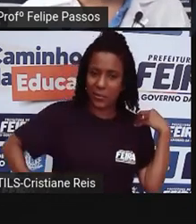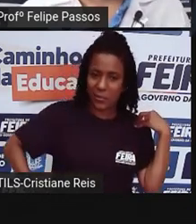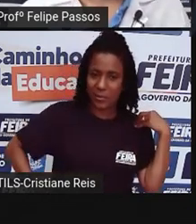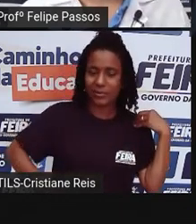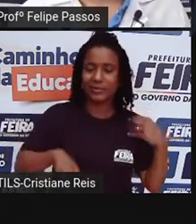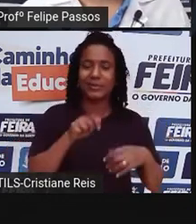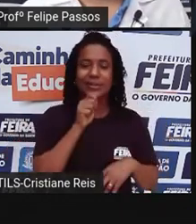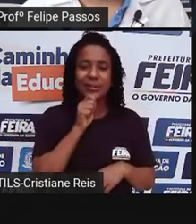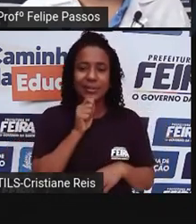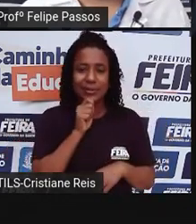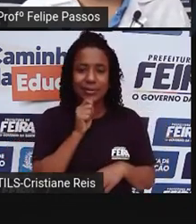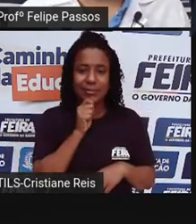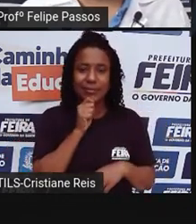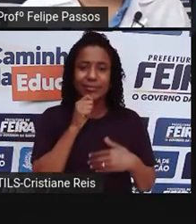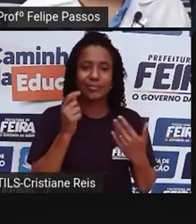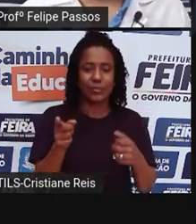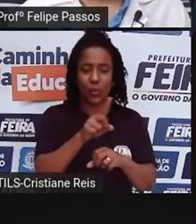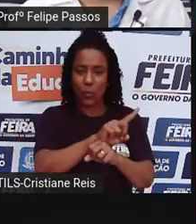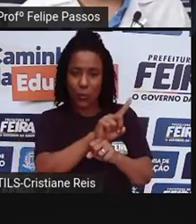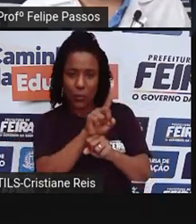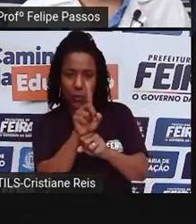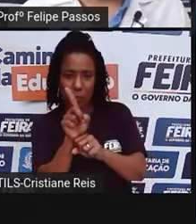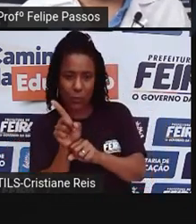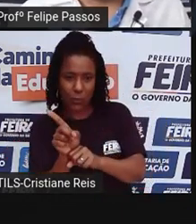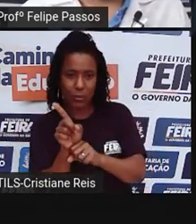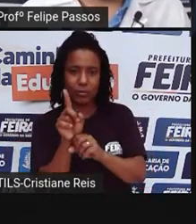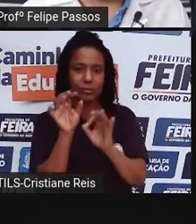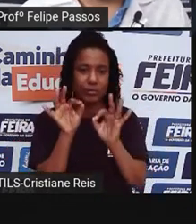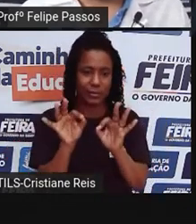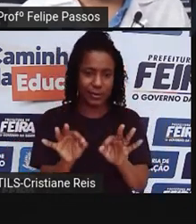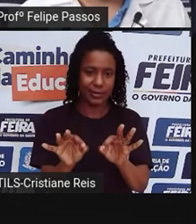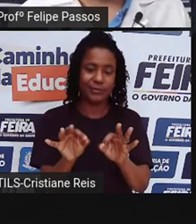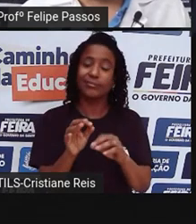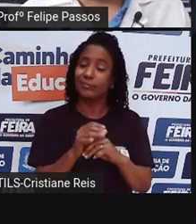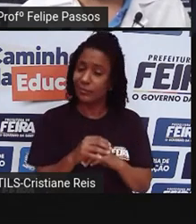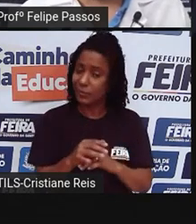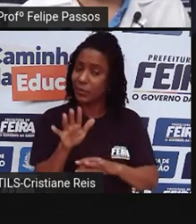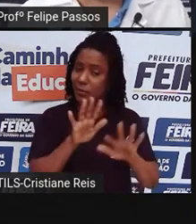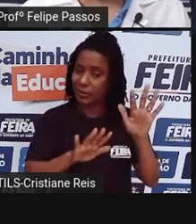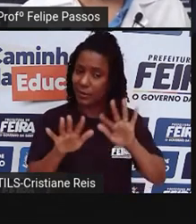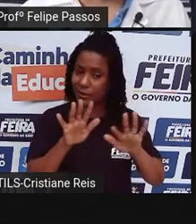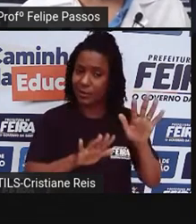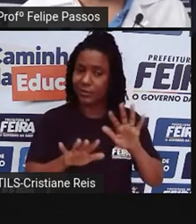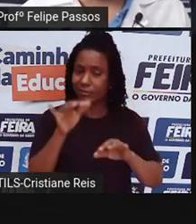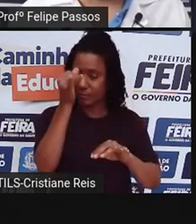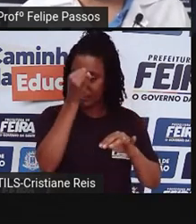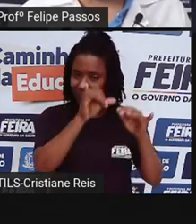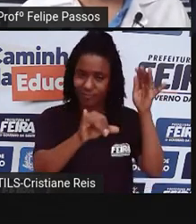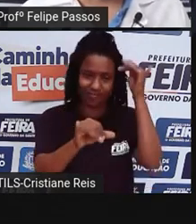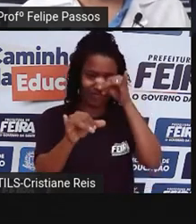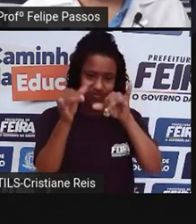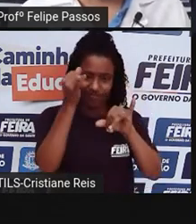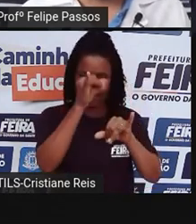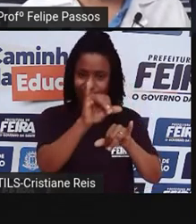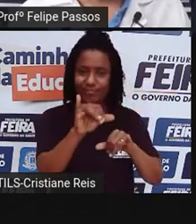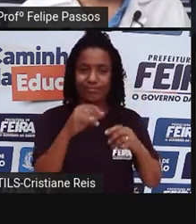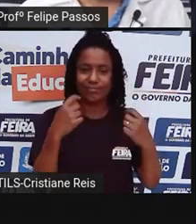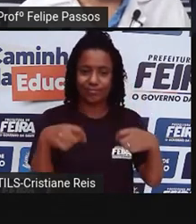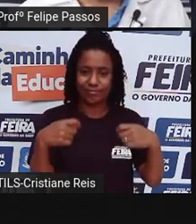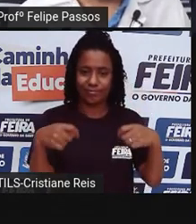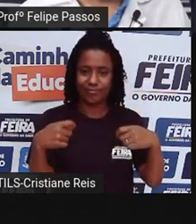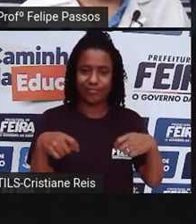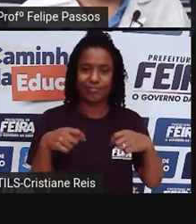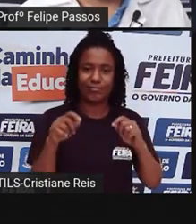respeitar a velocidade da via, tudo isso causa acidentes. Então, veja como tem aí várias manchetes, várias notícias, infelizmente,